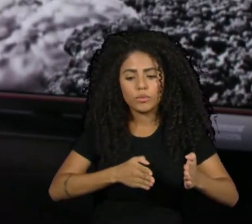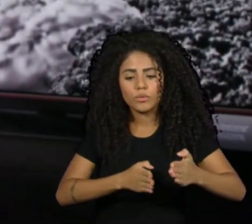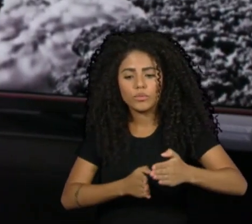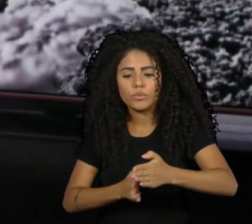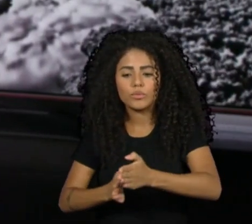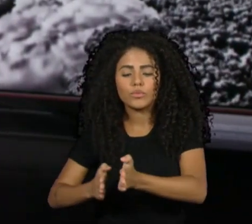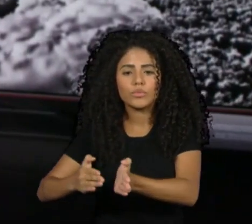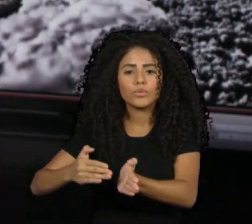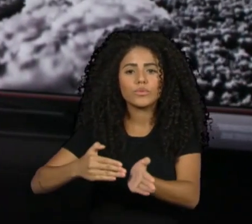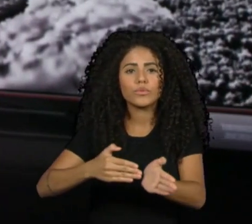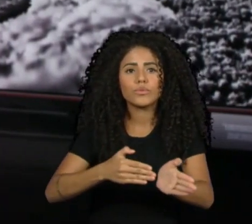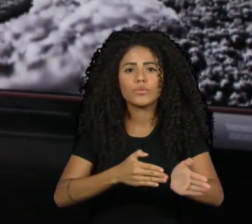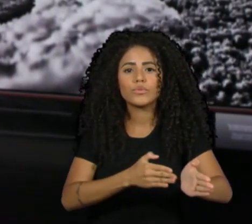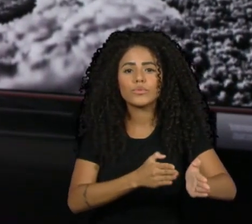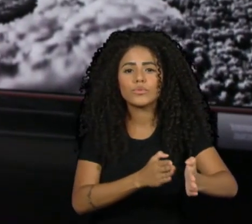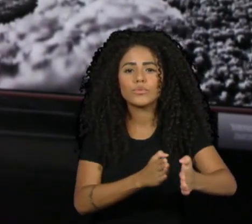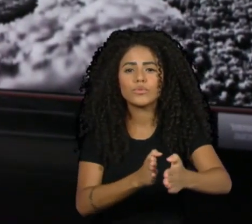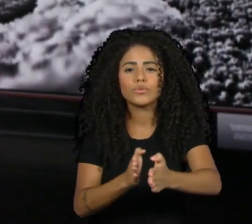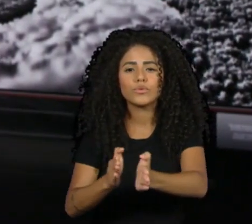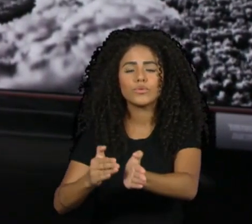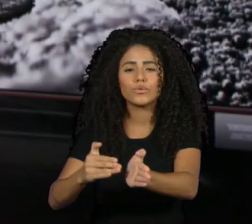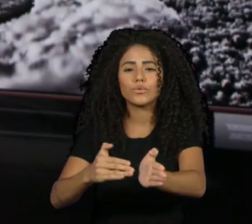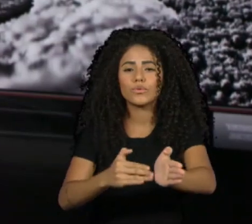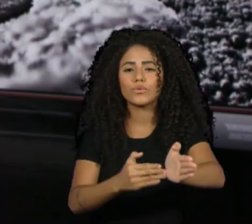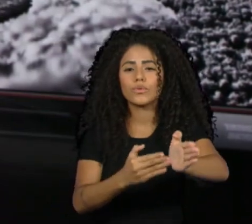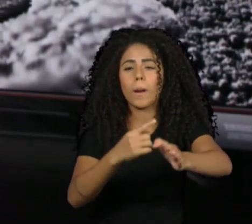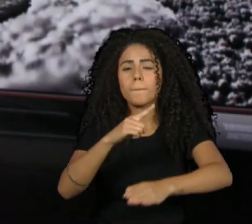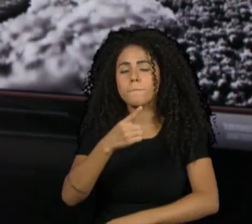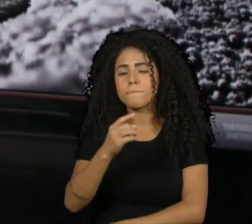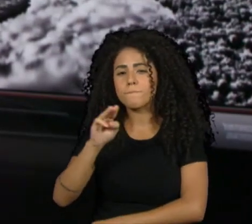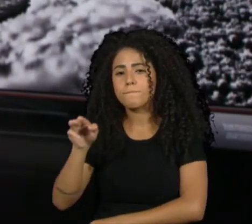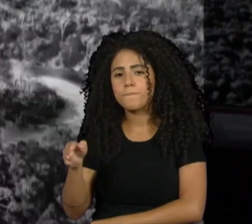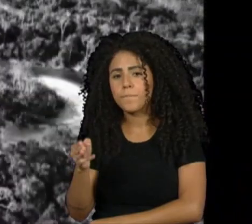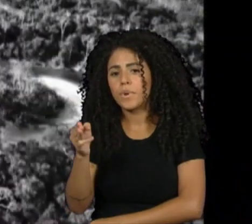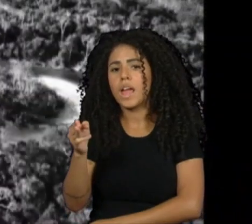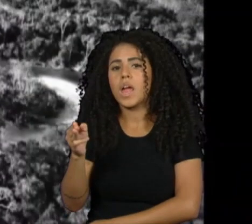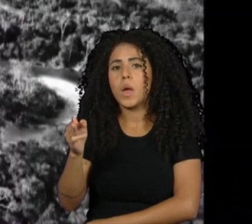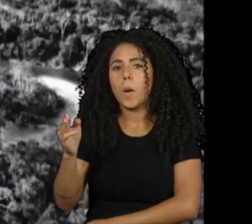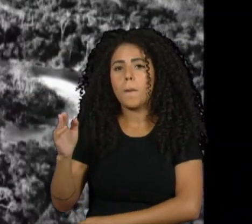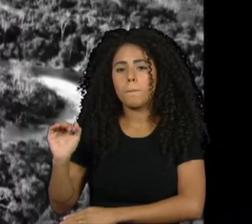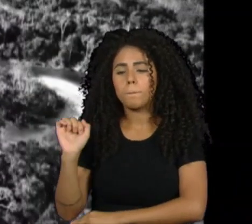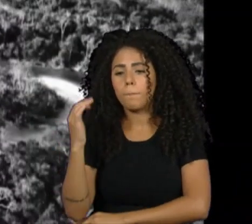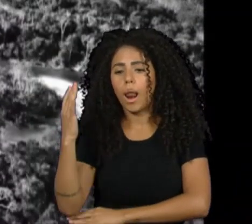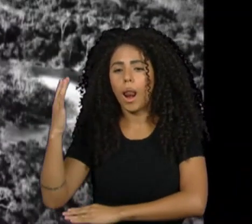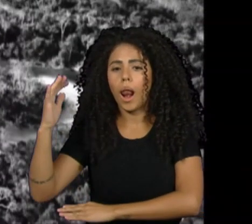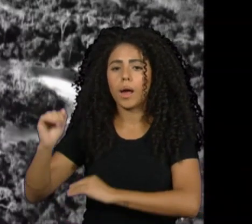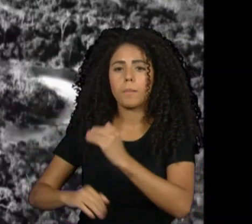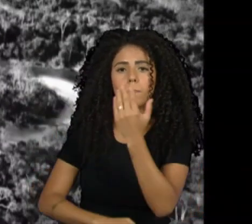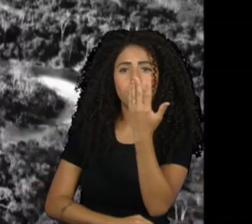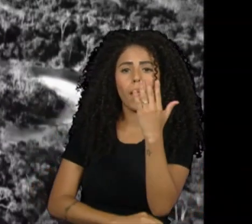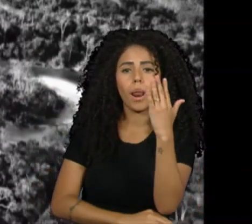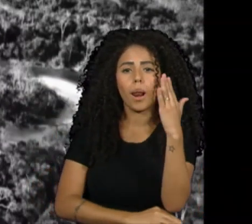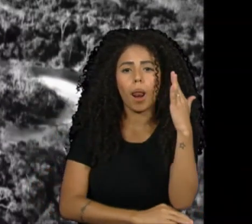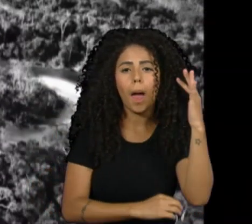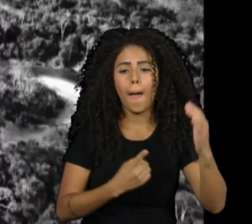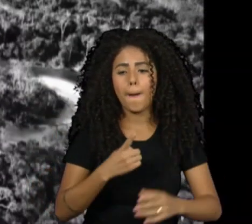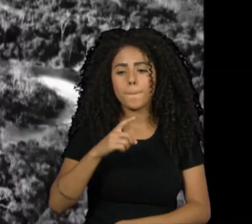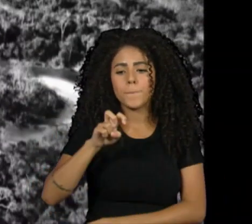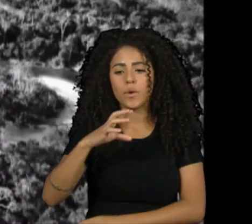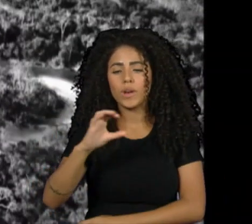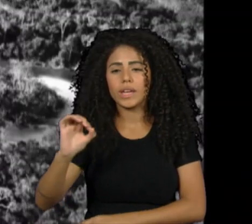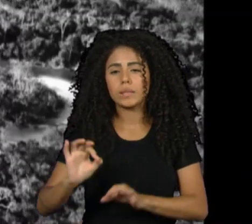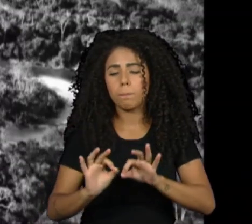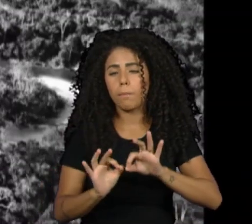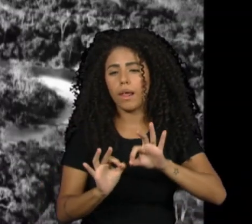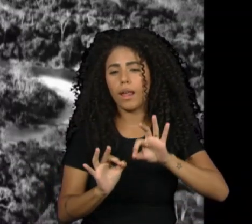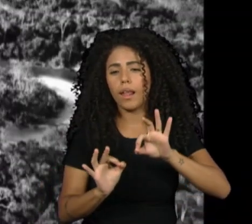alimentado por mais de mil afluentes, incluindo 17 com mais de 1.500 quilômetros de